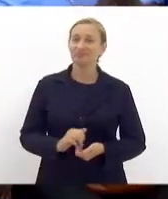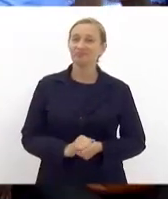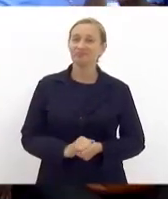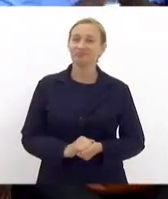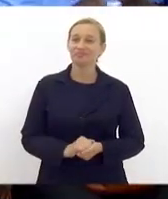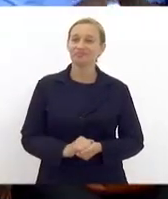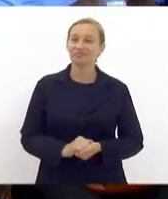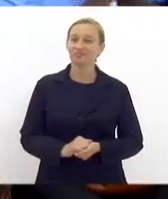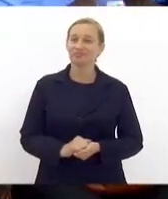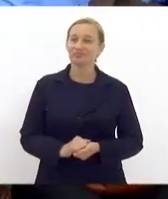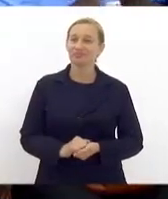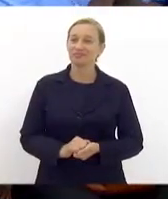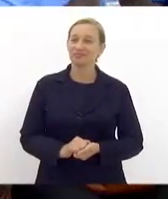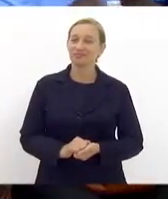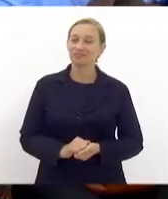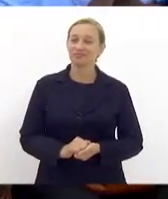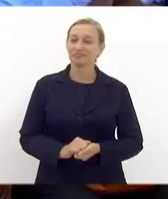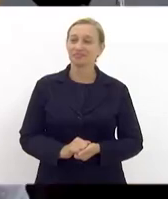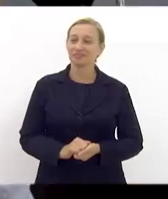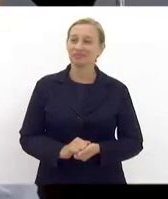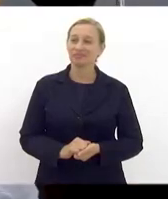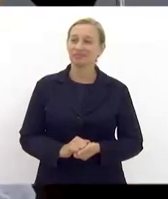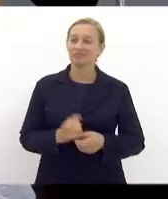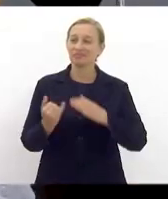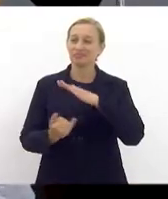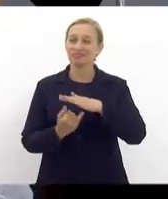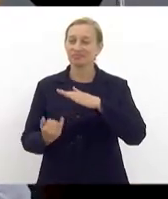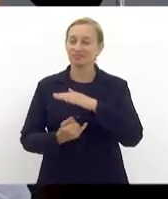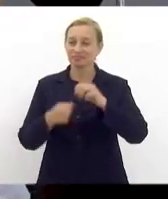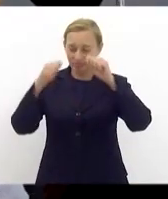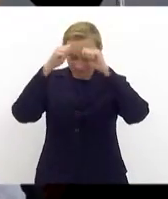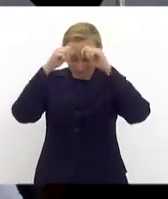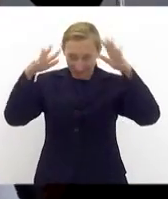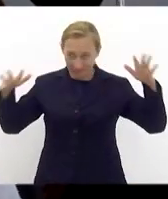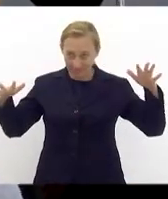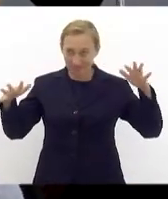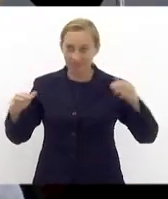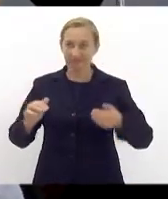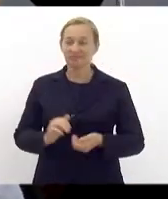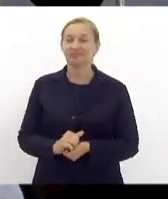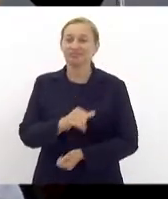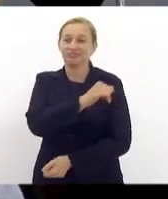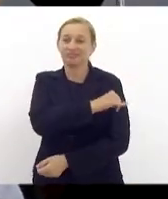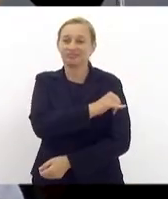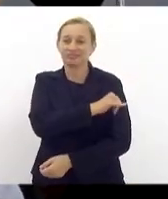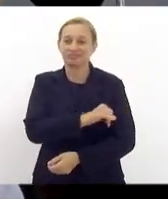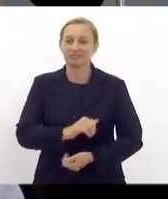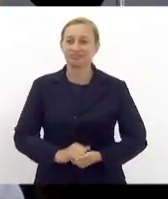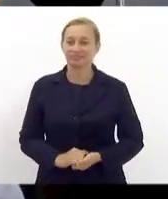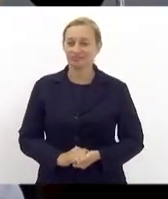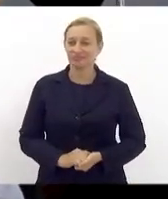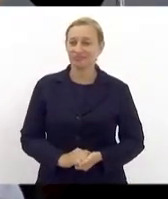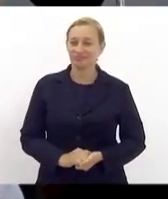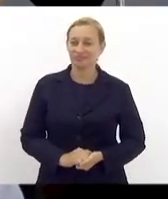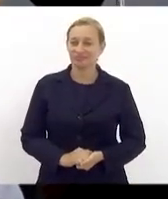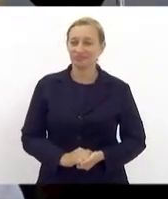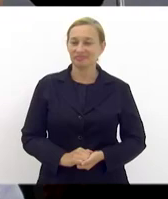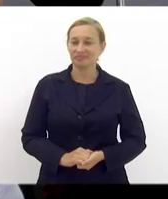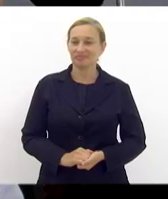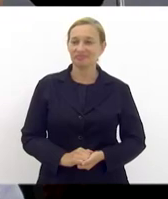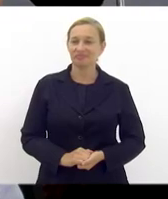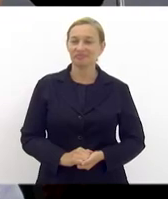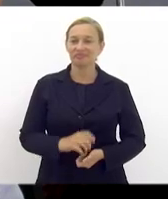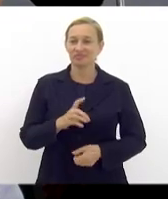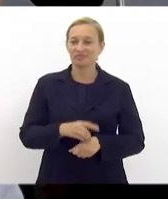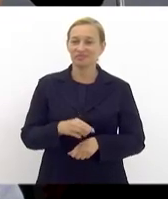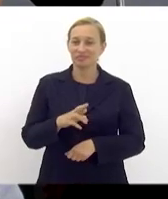Presidente do Instituto Autista do Rio de Janeiro, para entregar a doutora